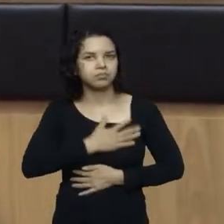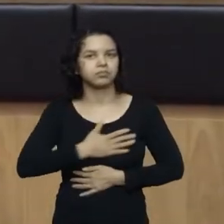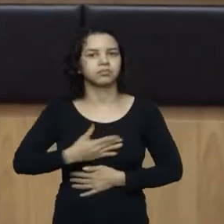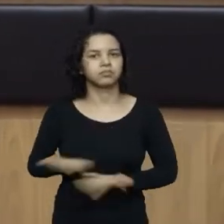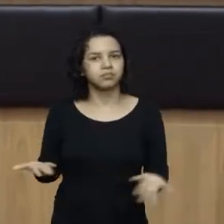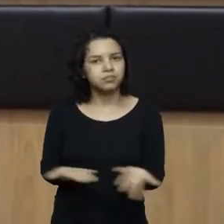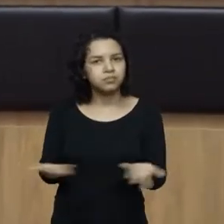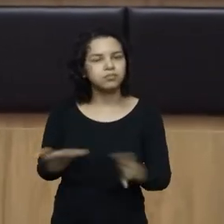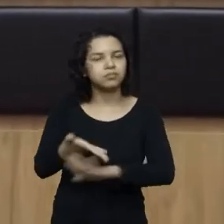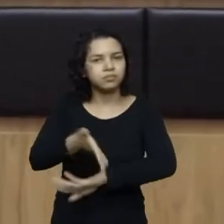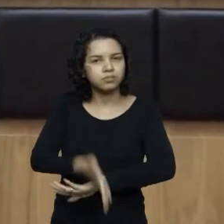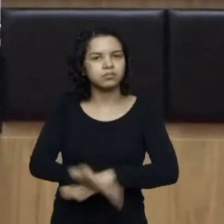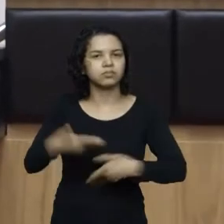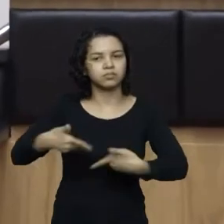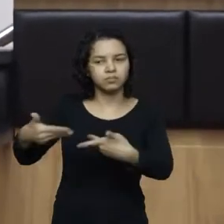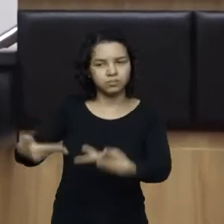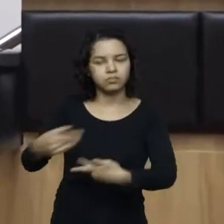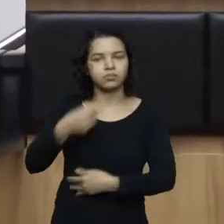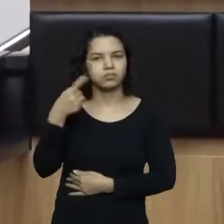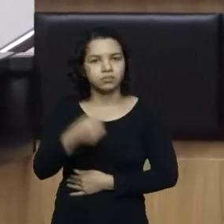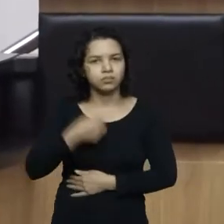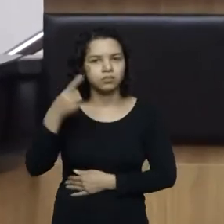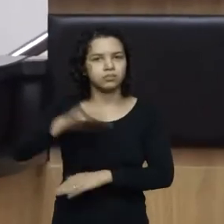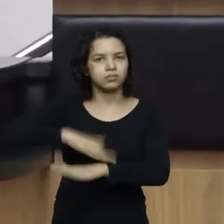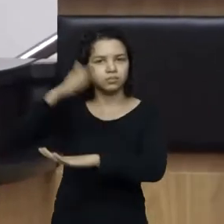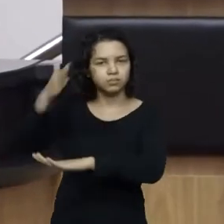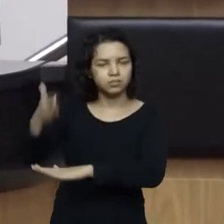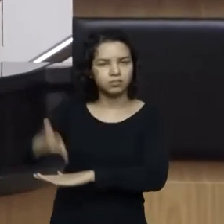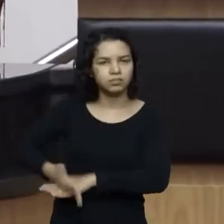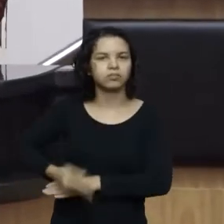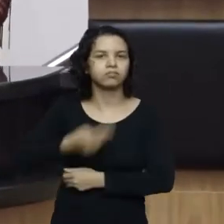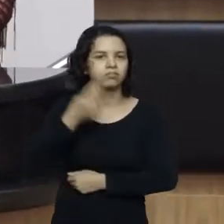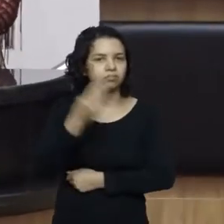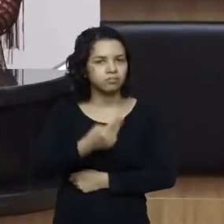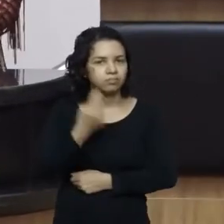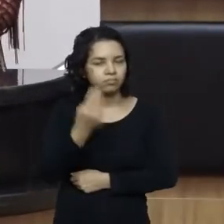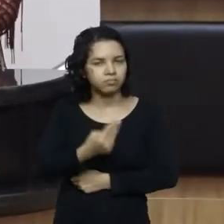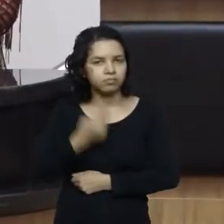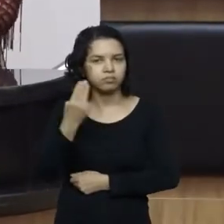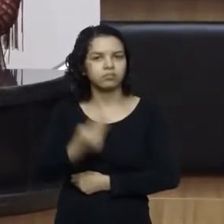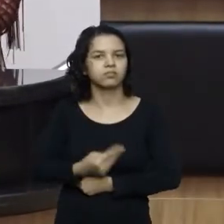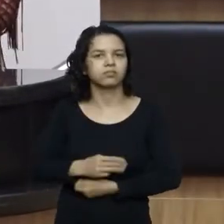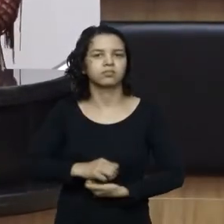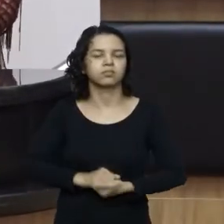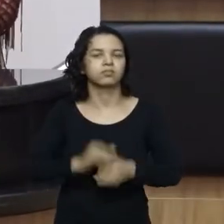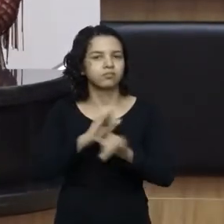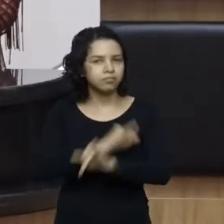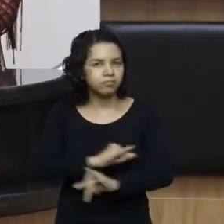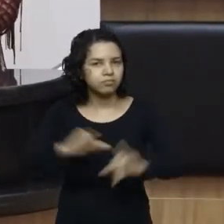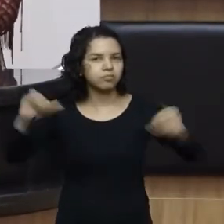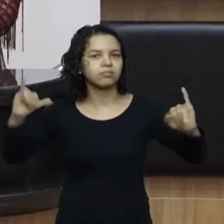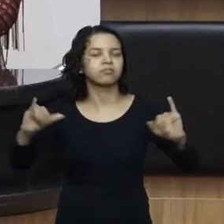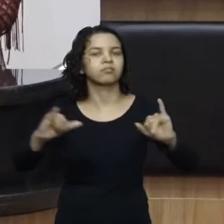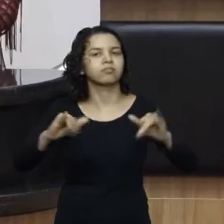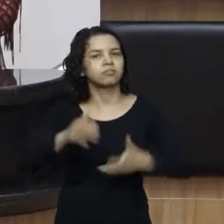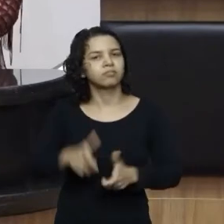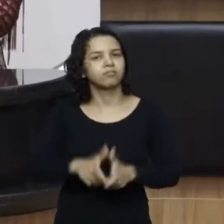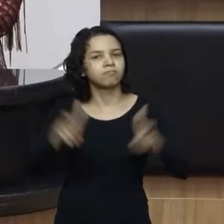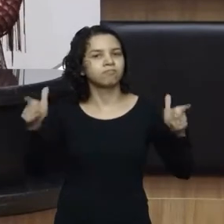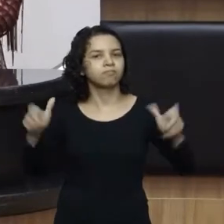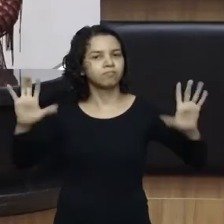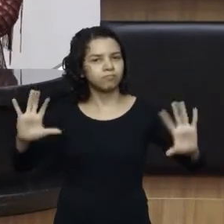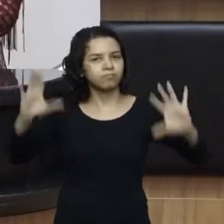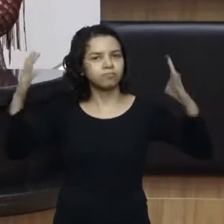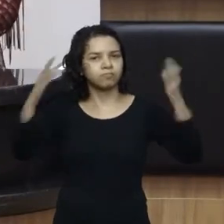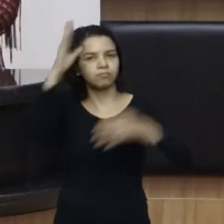aqui, a convite do nosso deputado da Serra Catarinense, deputado Márcio Machado, para divulgar a nossa maior festa, a Festa